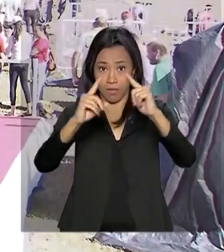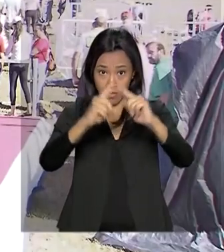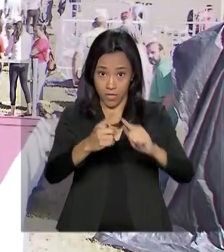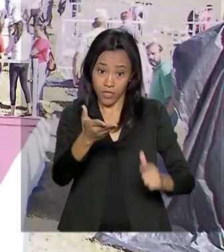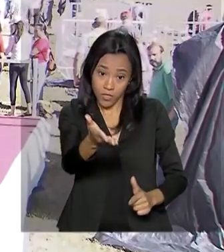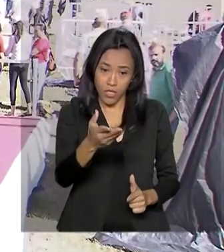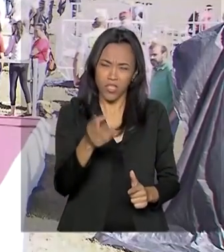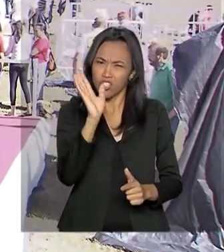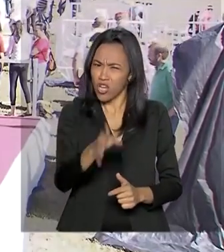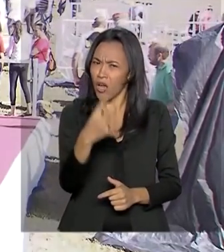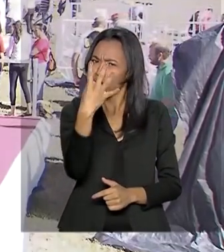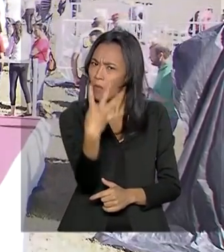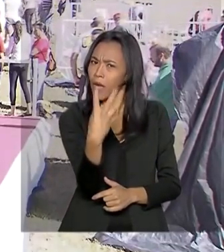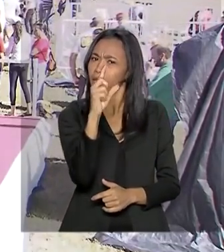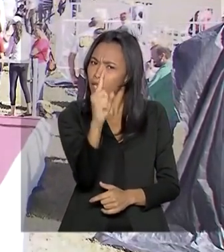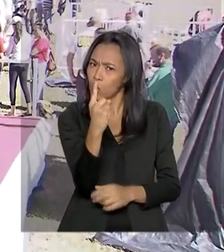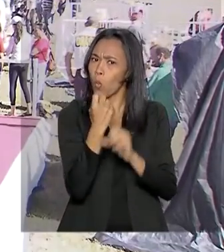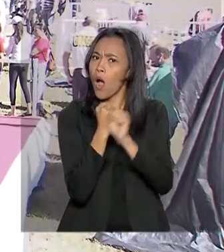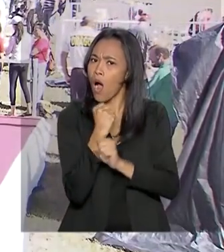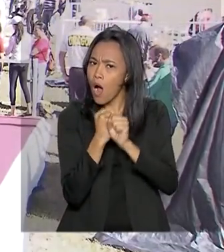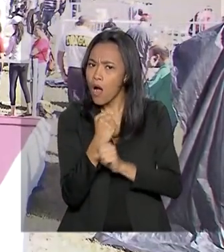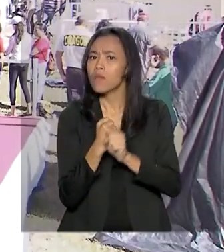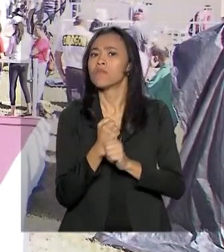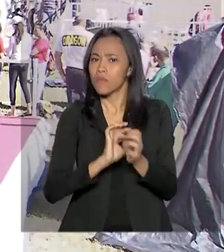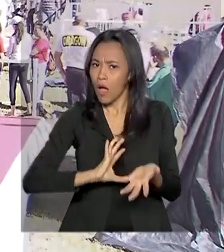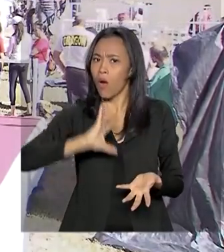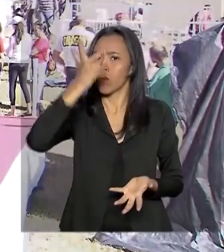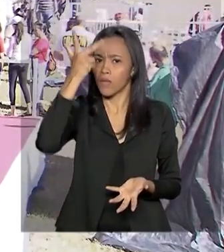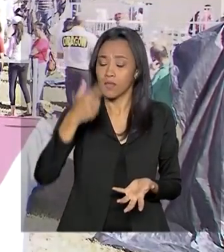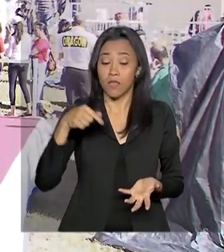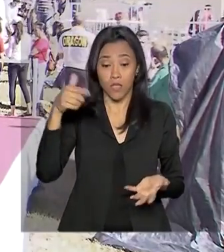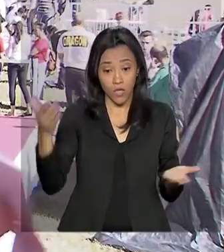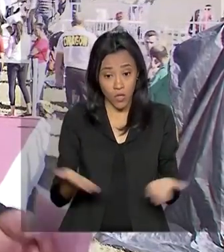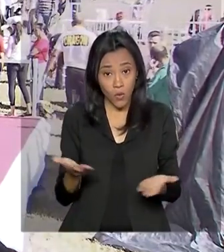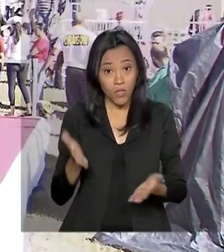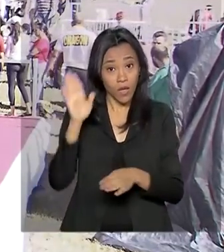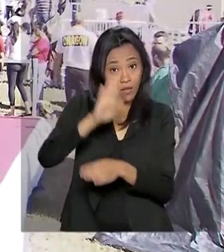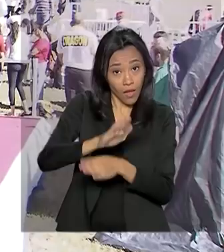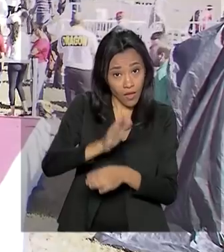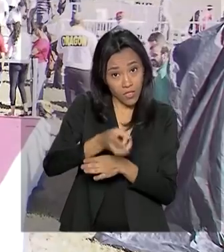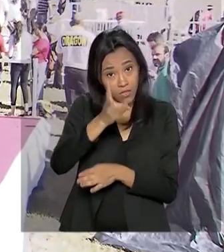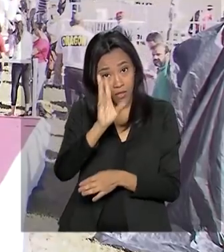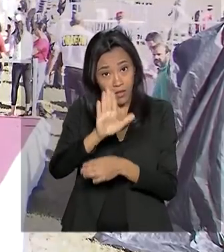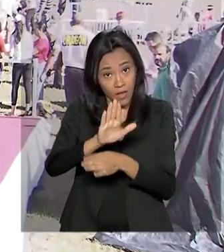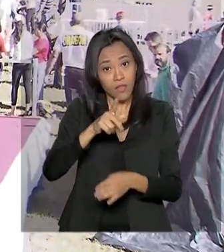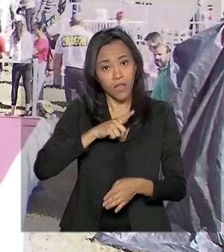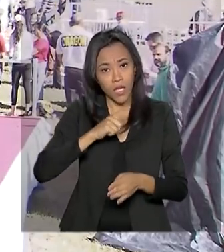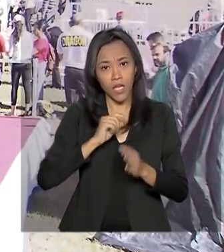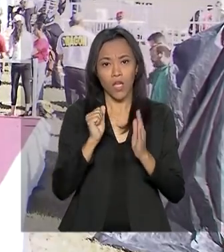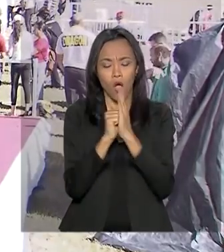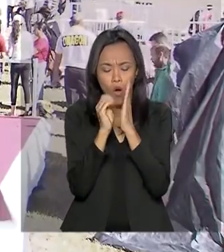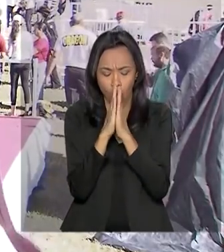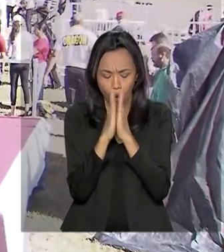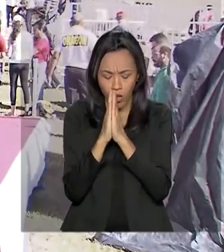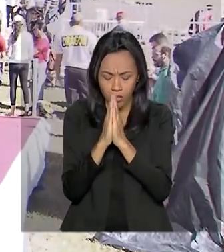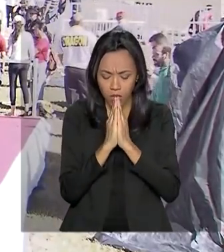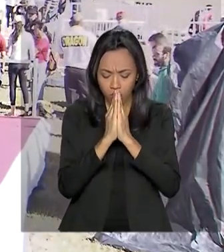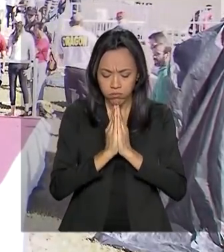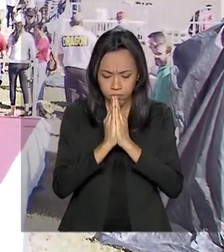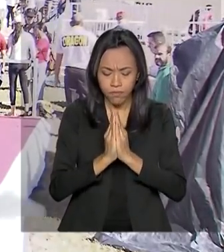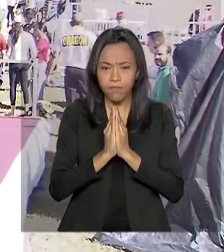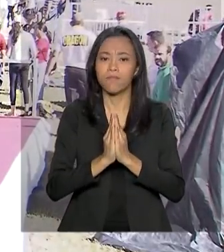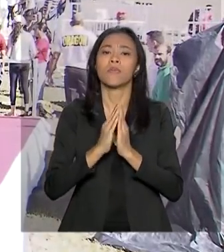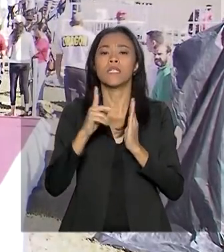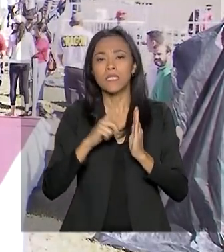já acontece há 41 anos. E hoje, a partir das 3 horas da tarde, haverá momentos de orações e também momentos de descontração